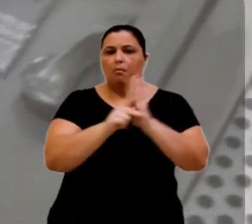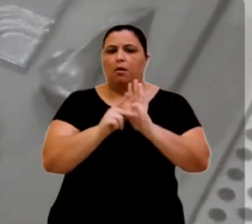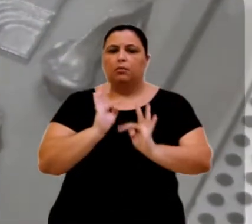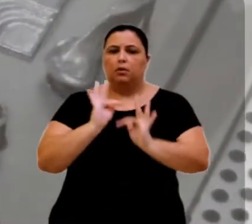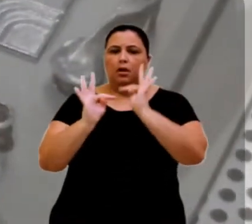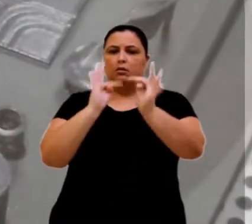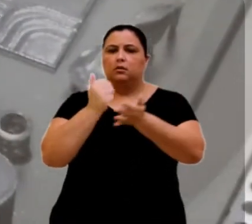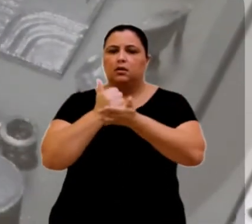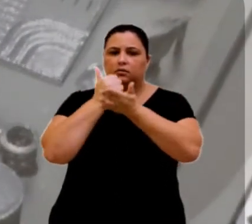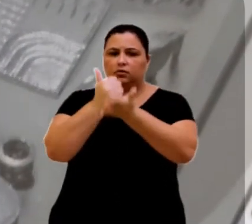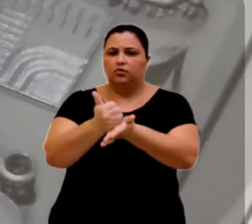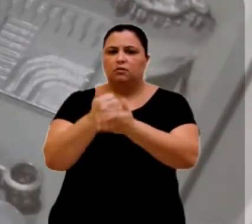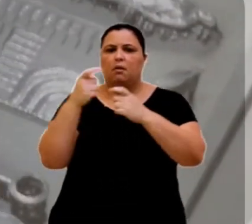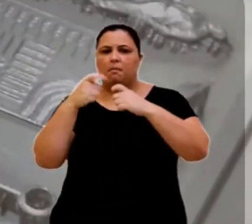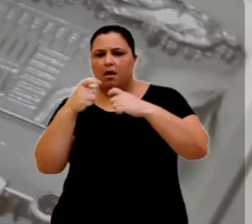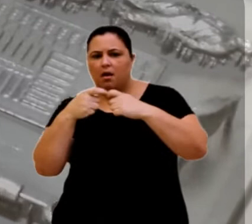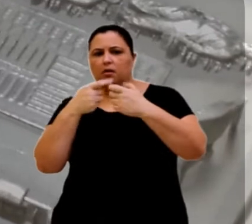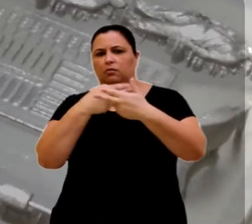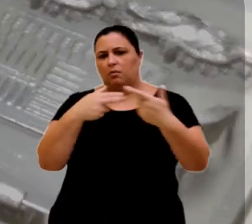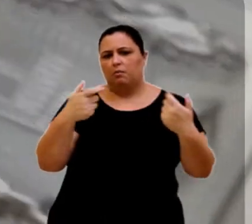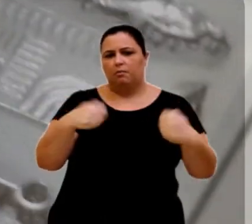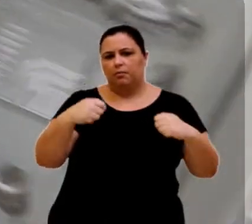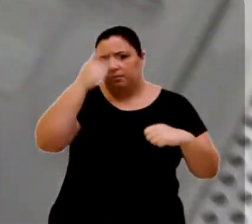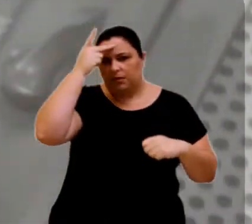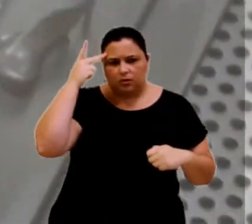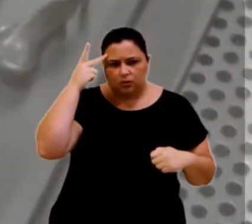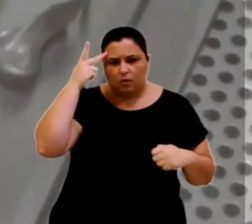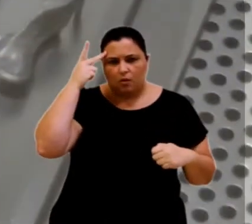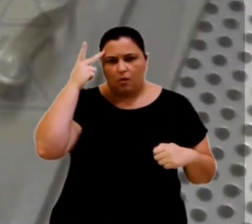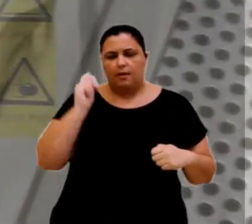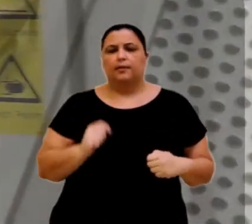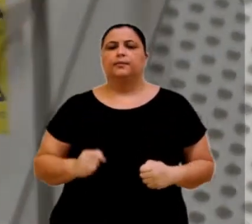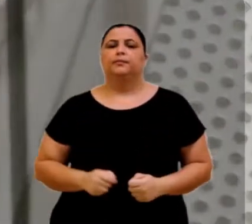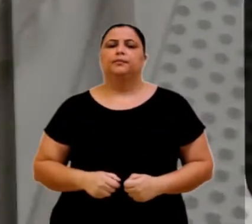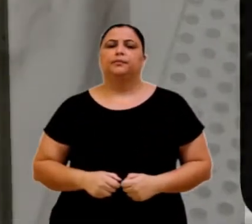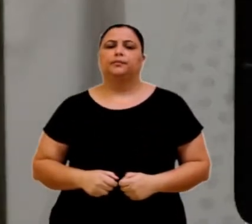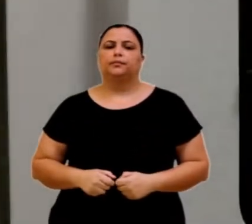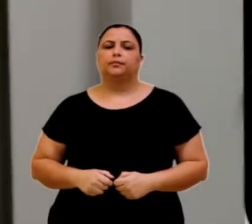e dispositivos biomédicos específicos, como apoio à tecnologia assistiva.